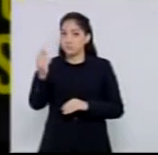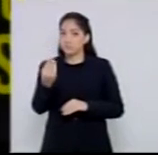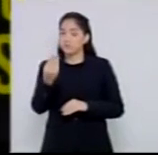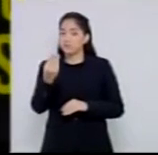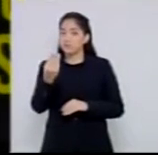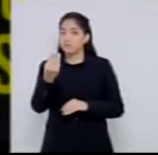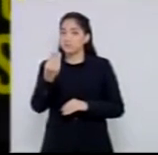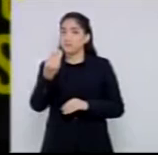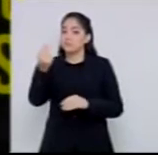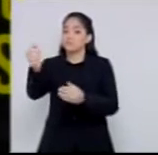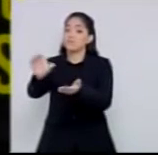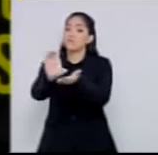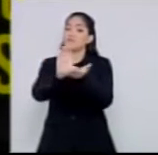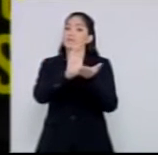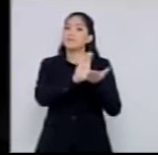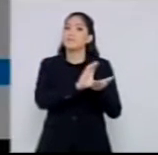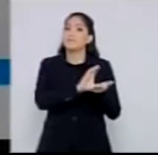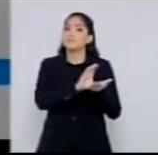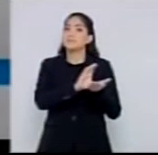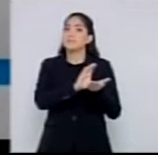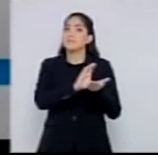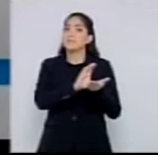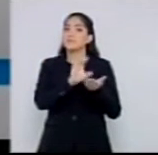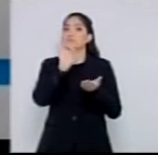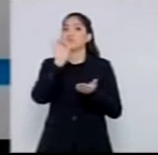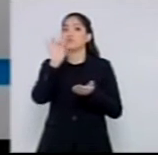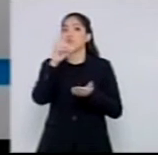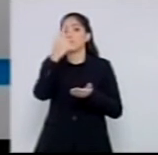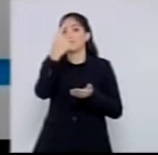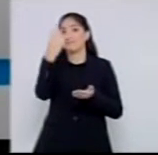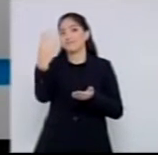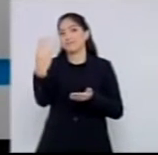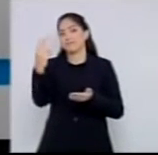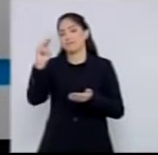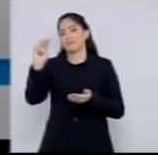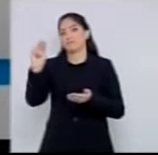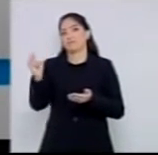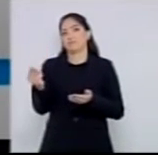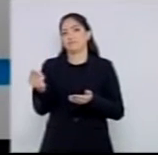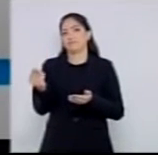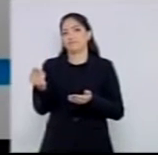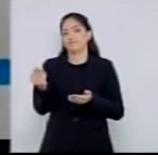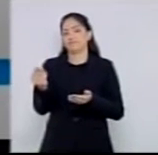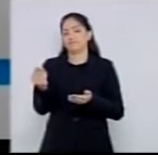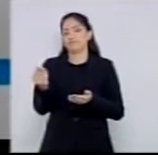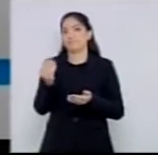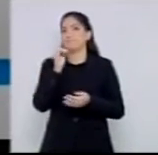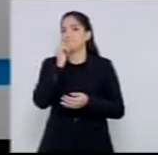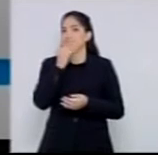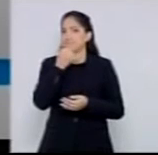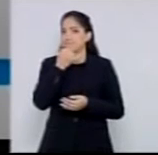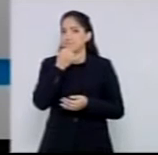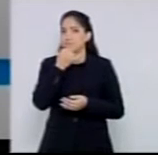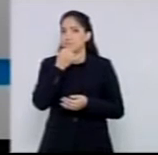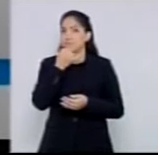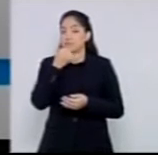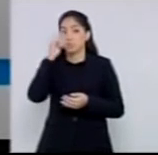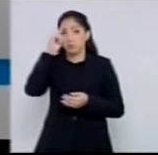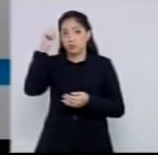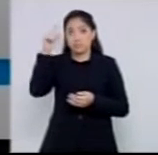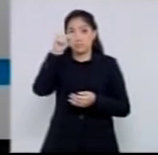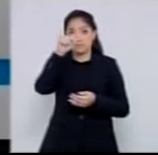milhões. E isso eu fico chateado. Por quê? Olha aí. Dia 7 de fevereiro de